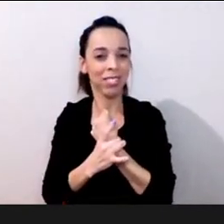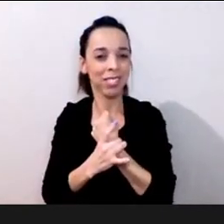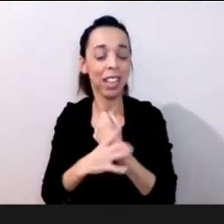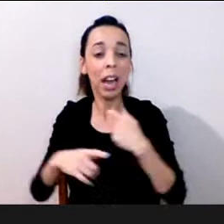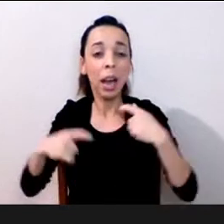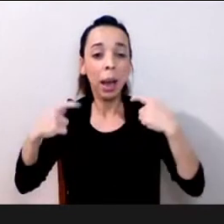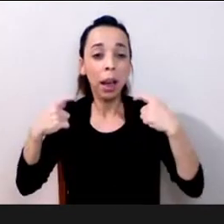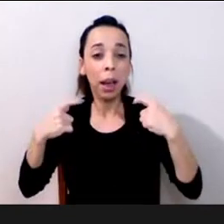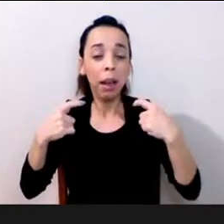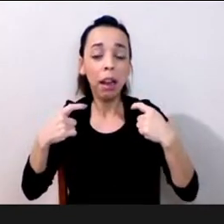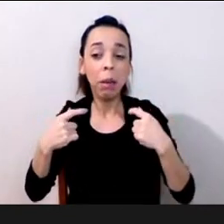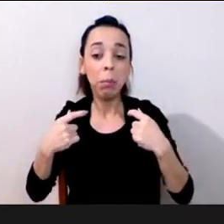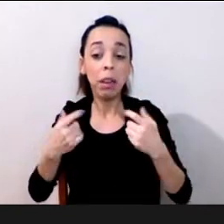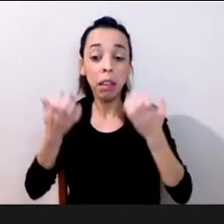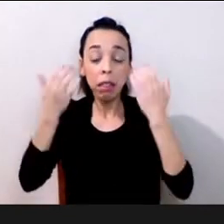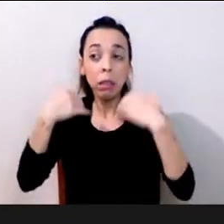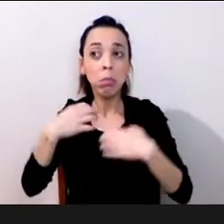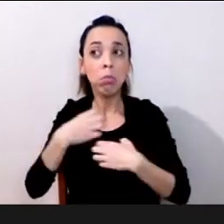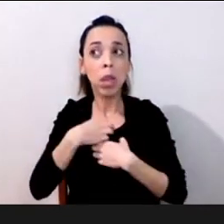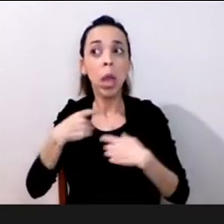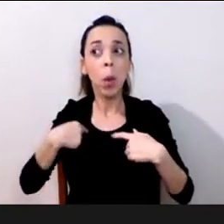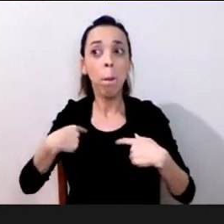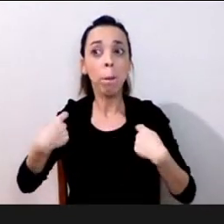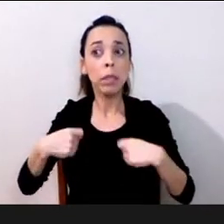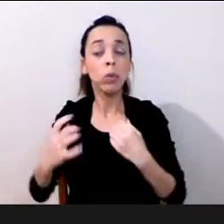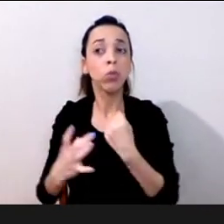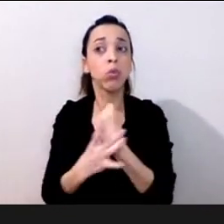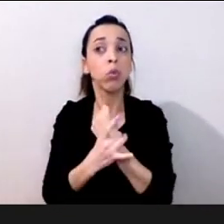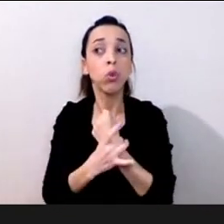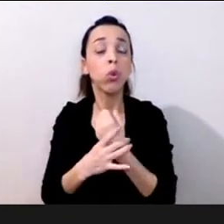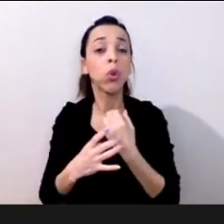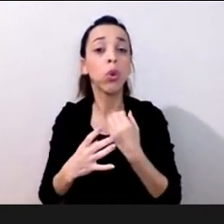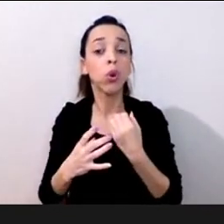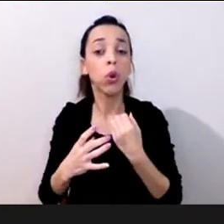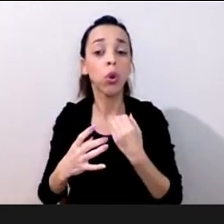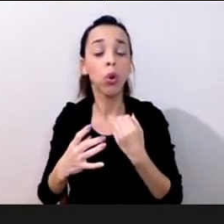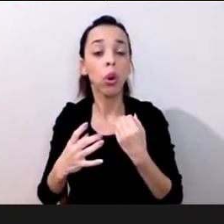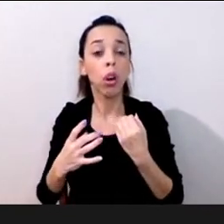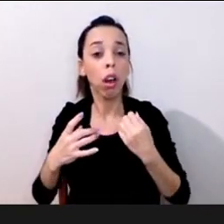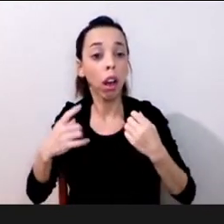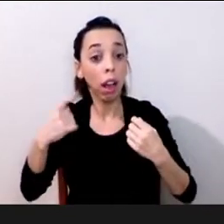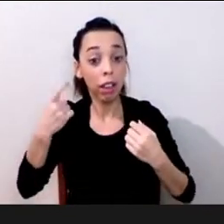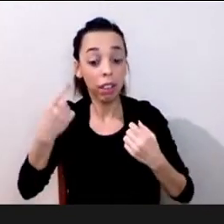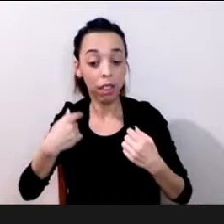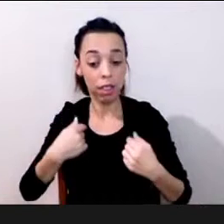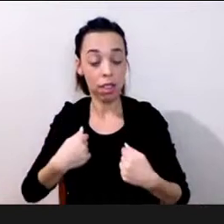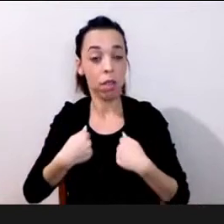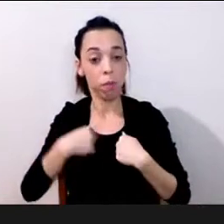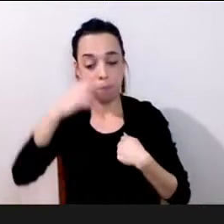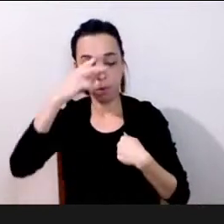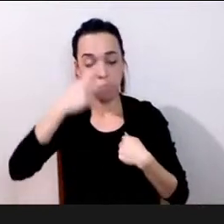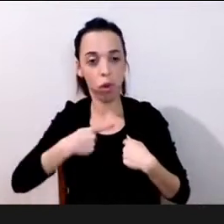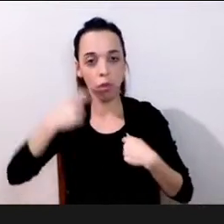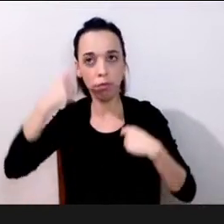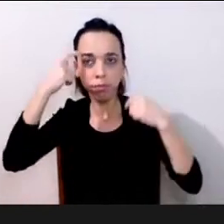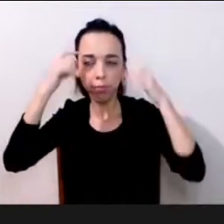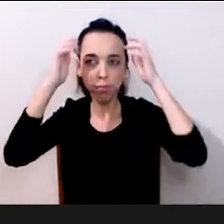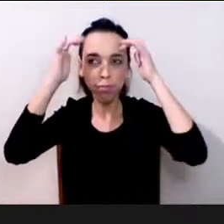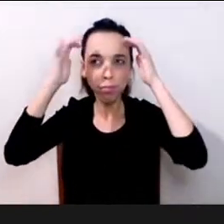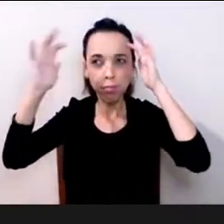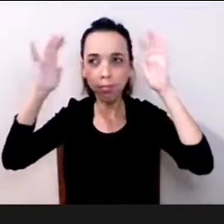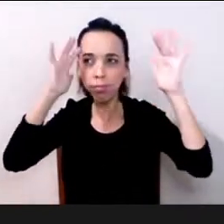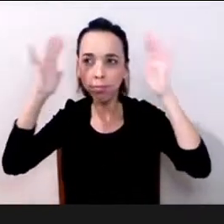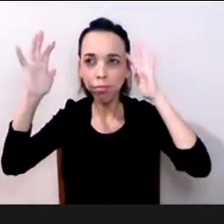movimento permanente de equilibração também apresentado também por Piaget e que tudo isso é